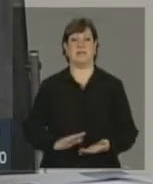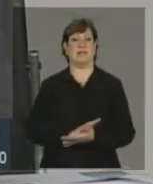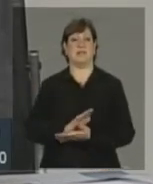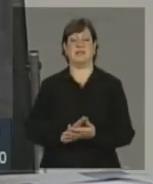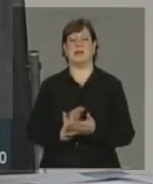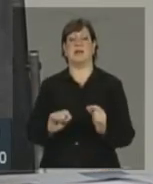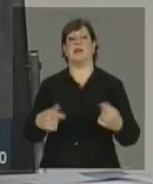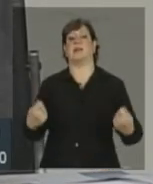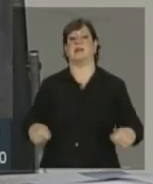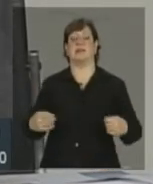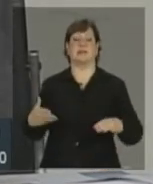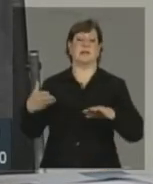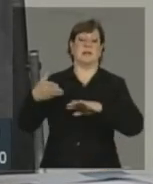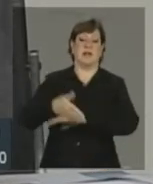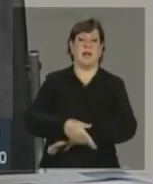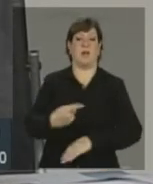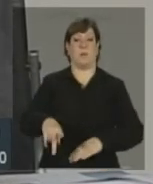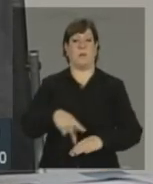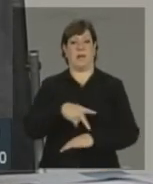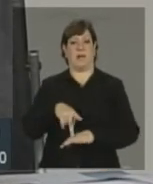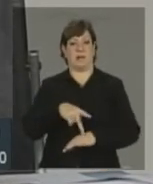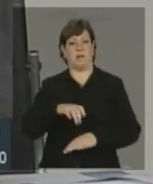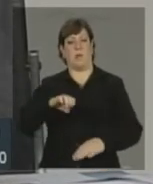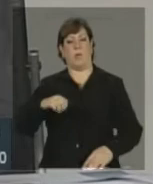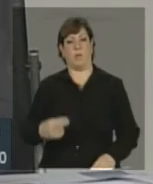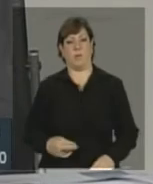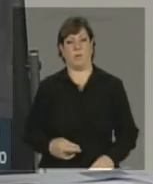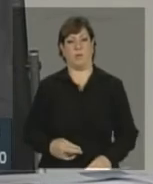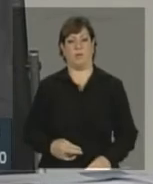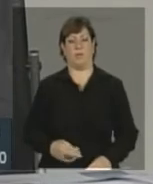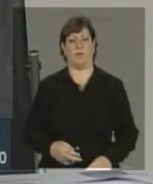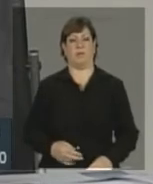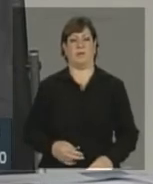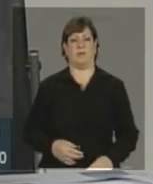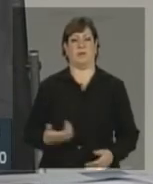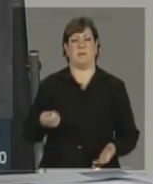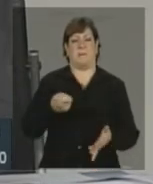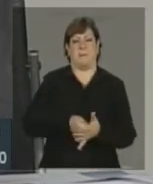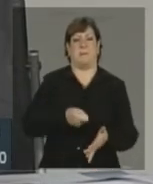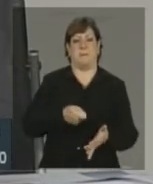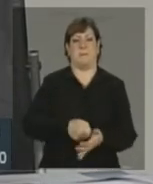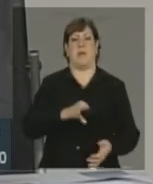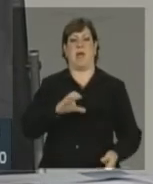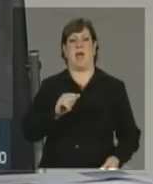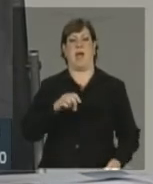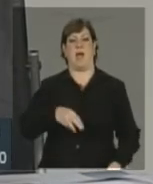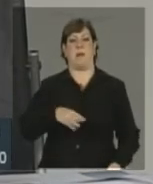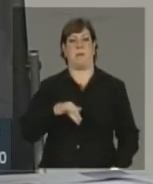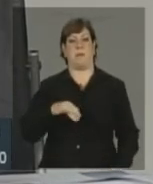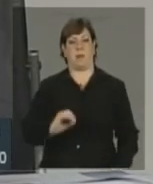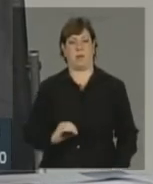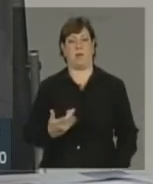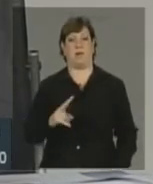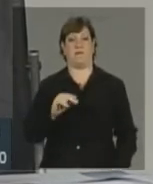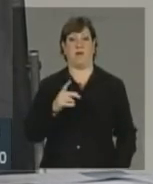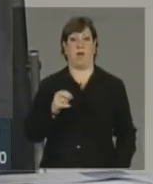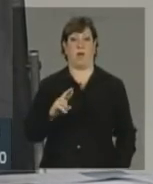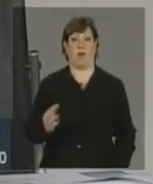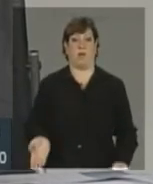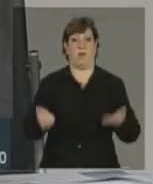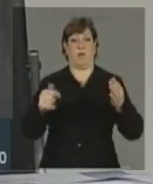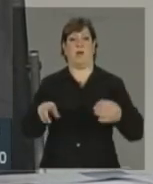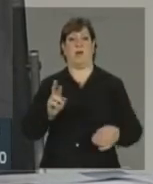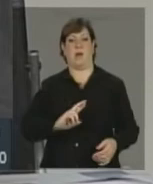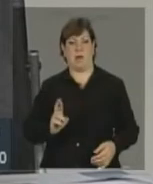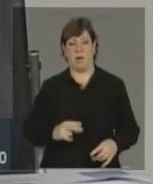no país e sem, portanto, a necessidade de pressionar o câmbio e valorizar o real, que é